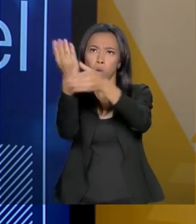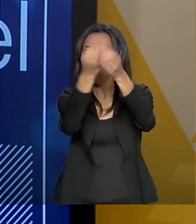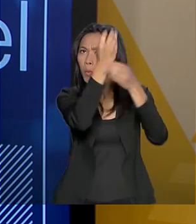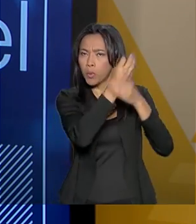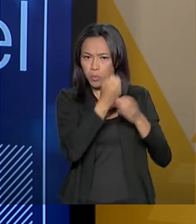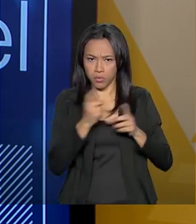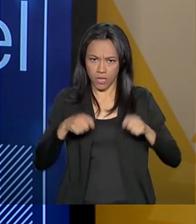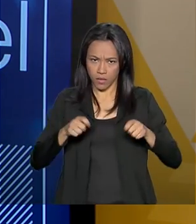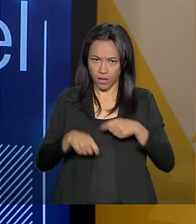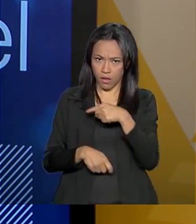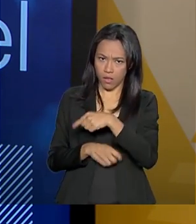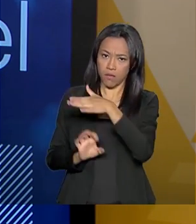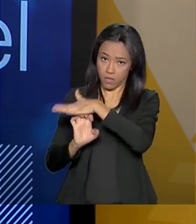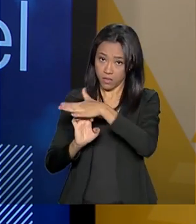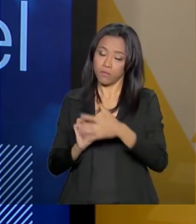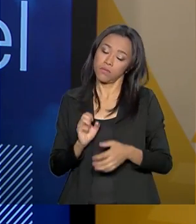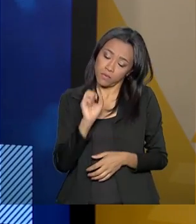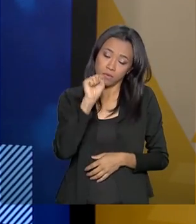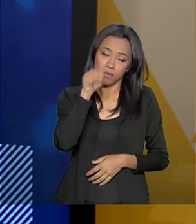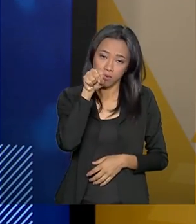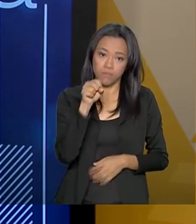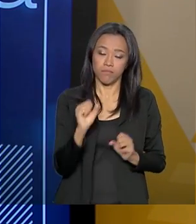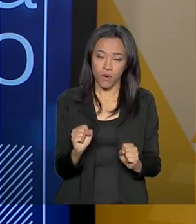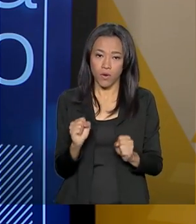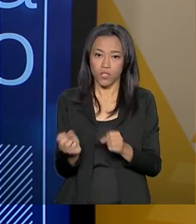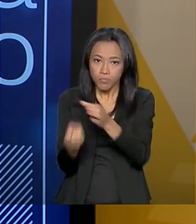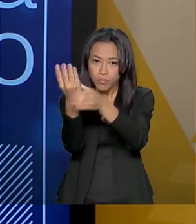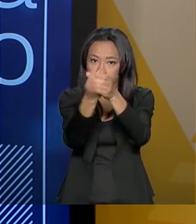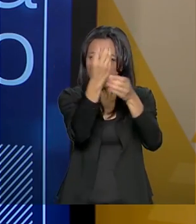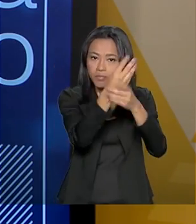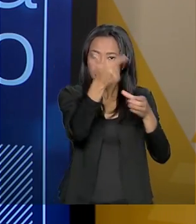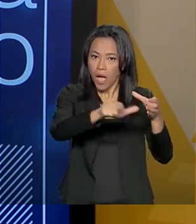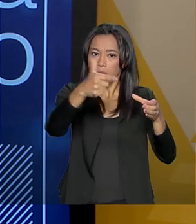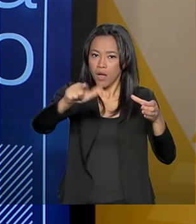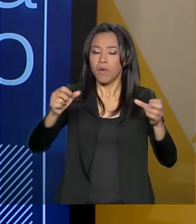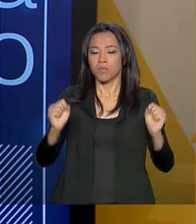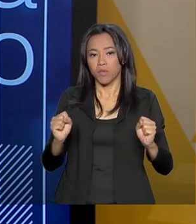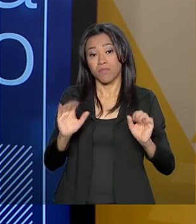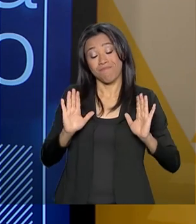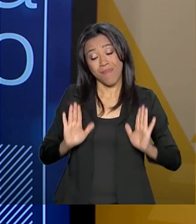Sim, ela pode se expandir. Mas nós vivemos um período